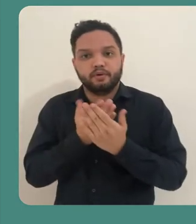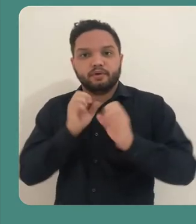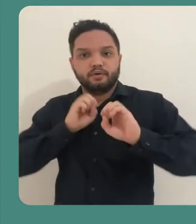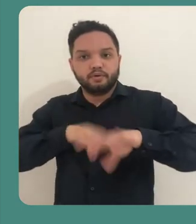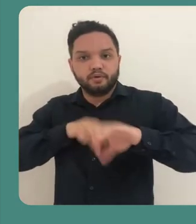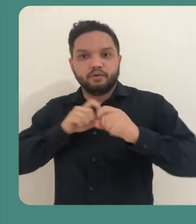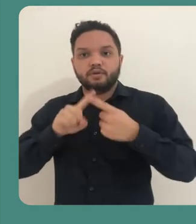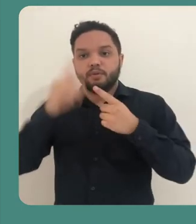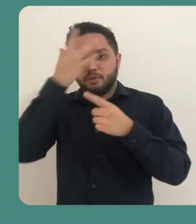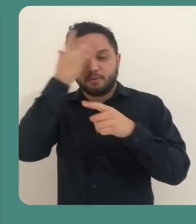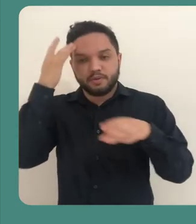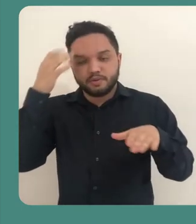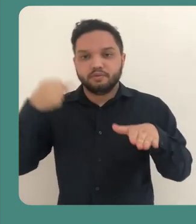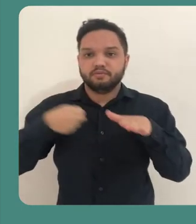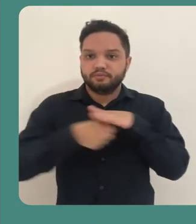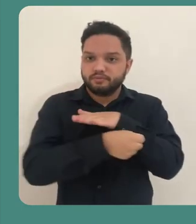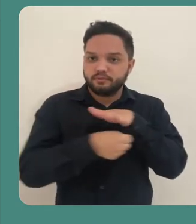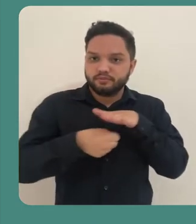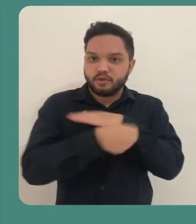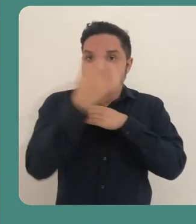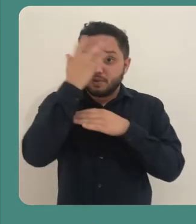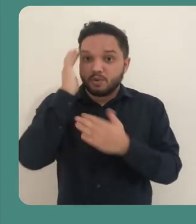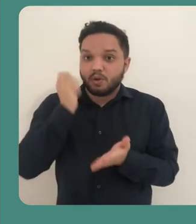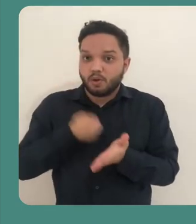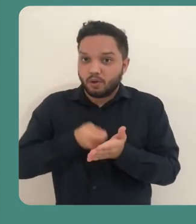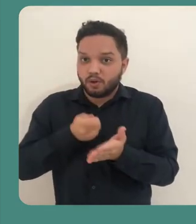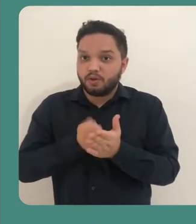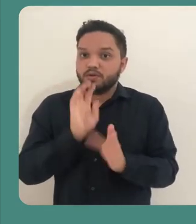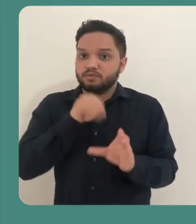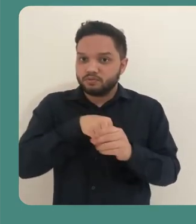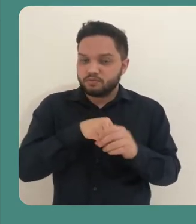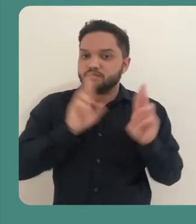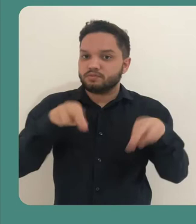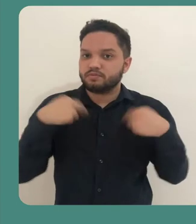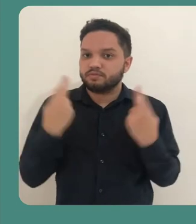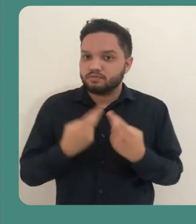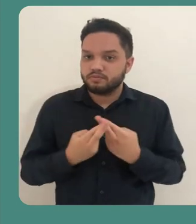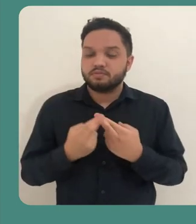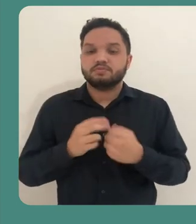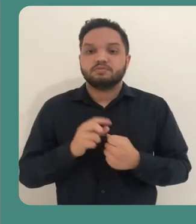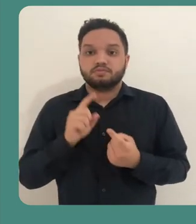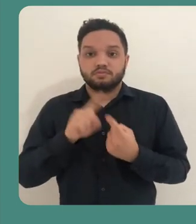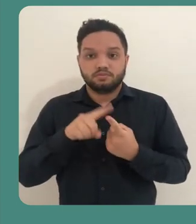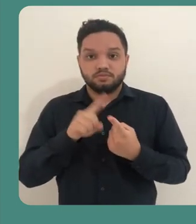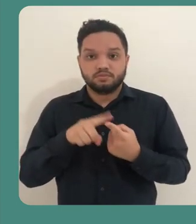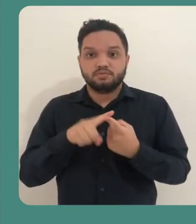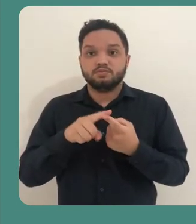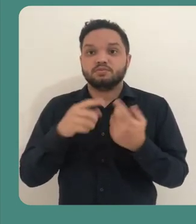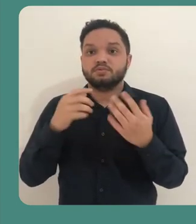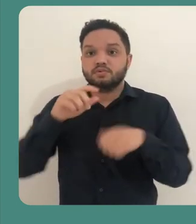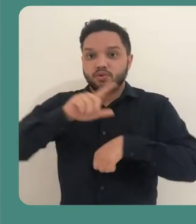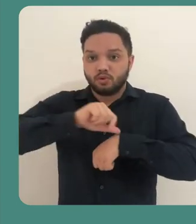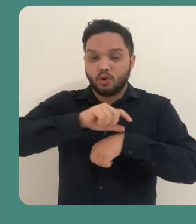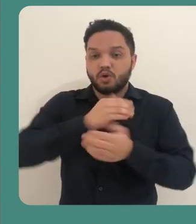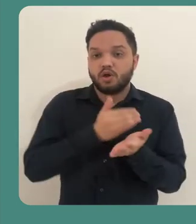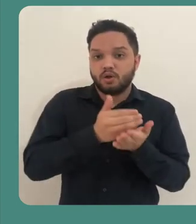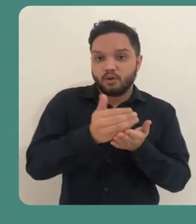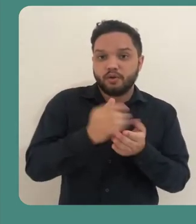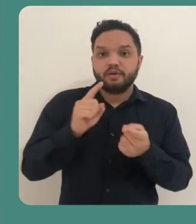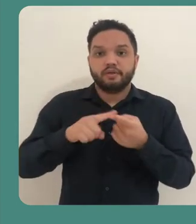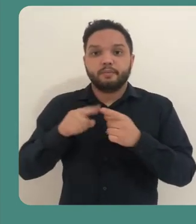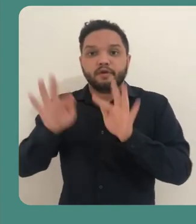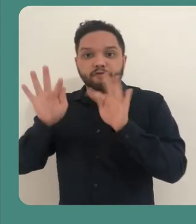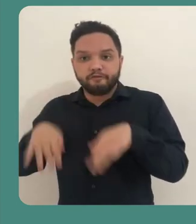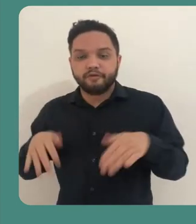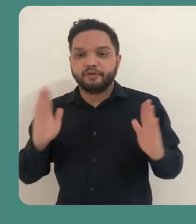de uma aula. Adicionar os participantes que são obrigatórios nessa sessão. Inserir um início